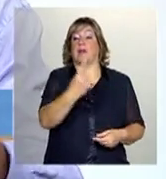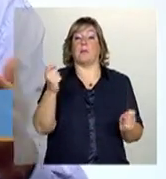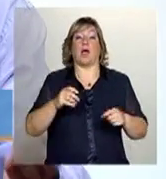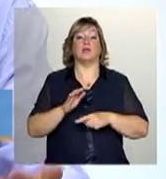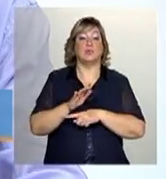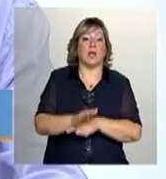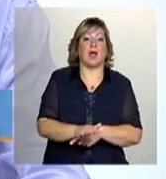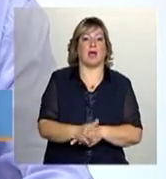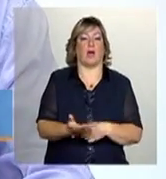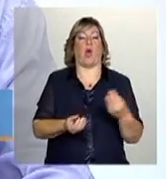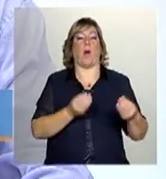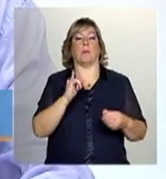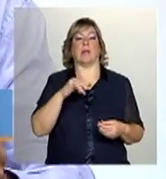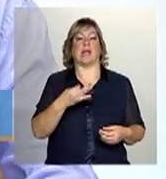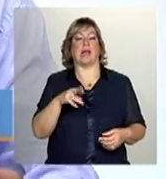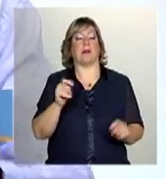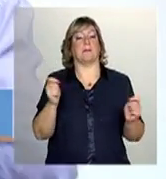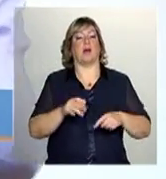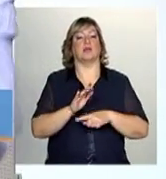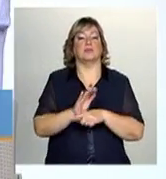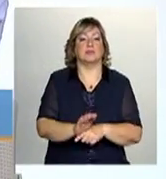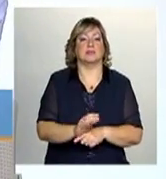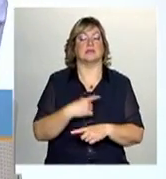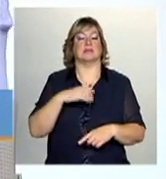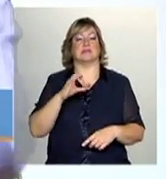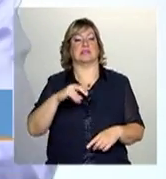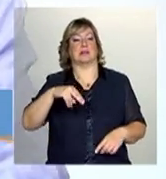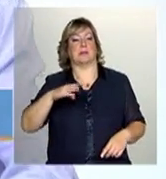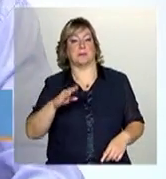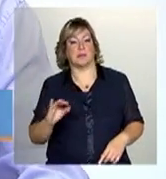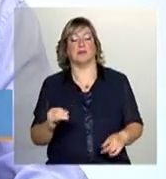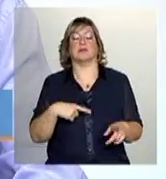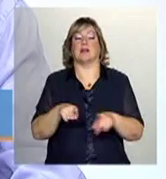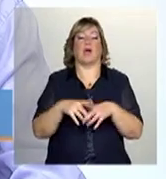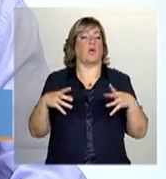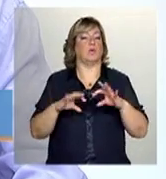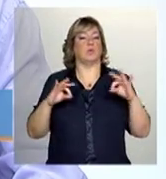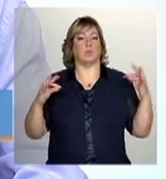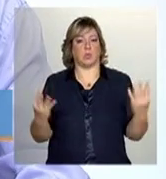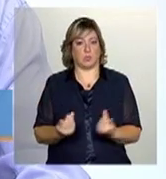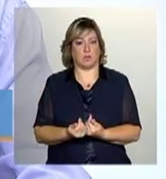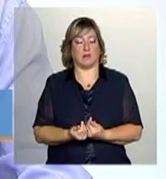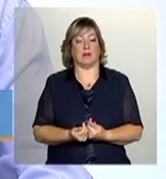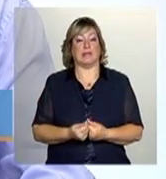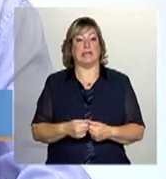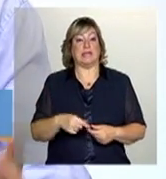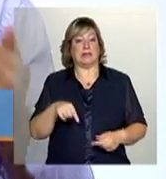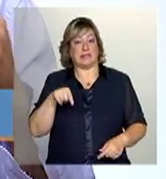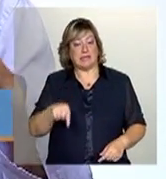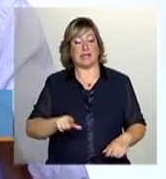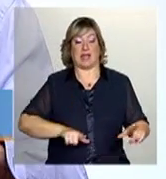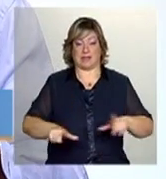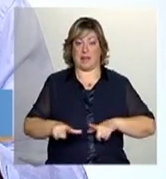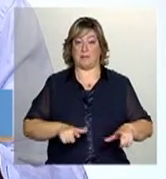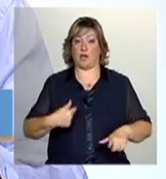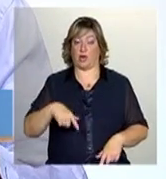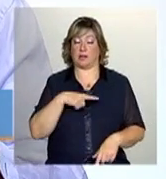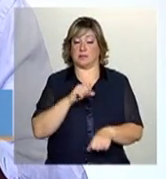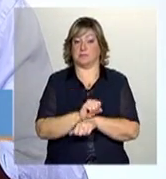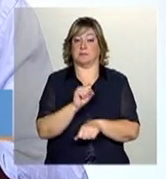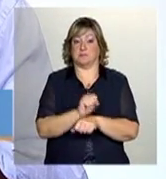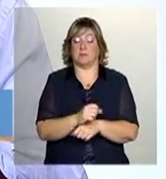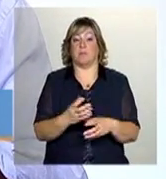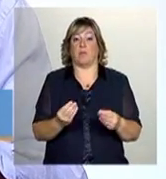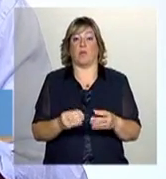contribuir, como o INCRA pode contribuir, o ICMBio, com a aproximação lá junto. E aí esse é um trabalho que a gente está com uma expectativa muito